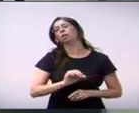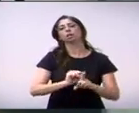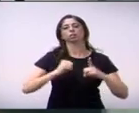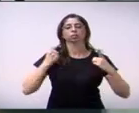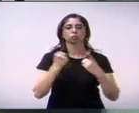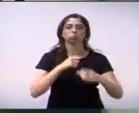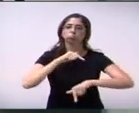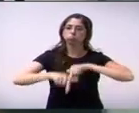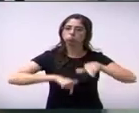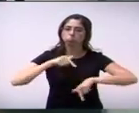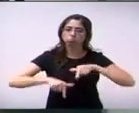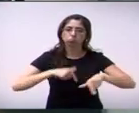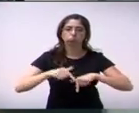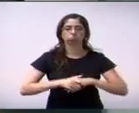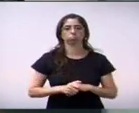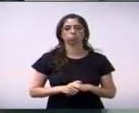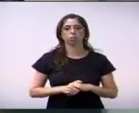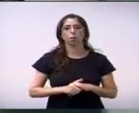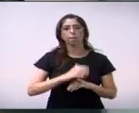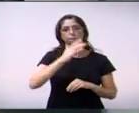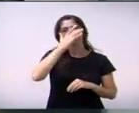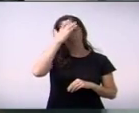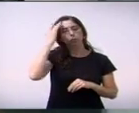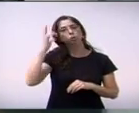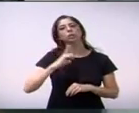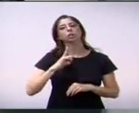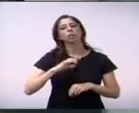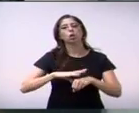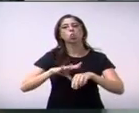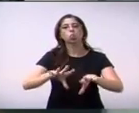trabalham com portadores de doença